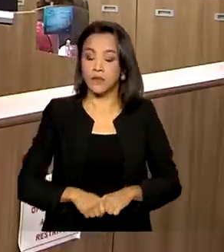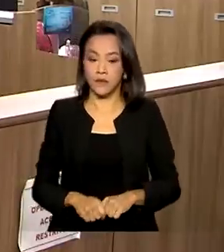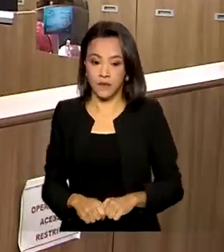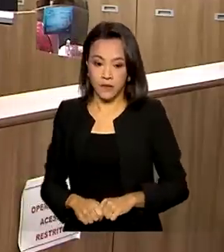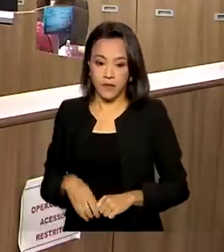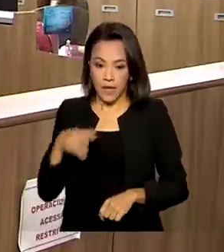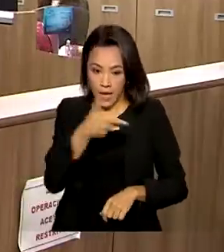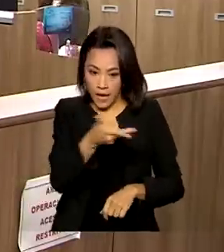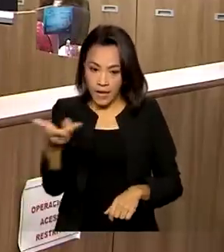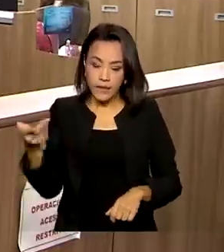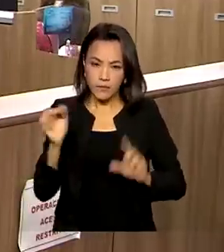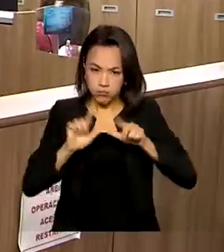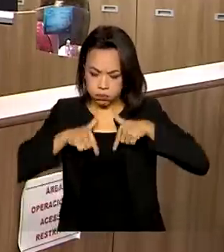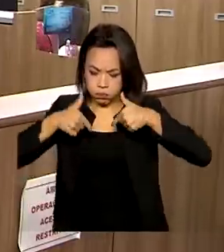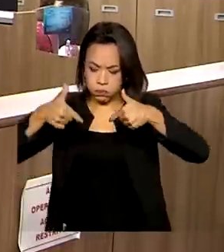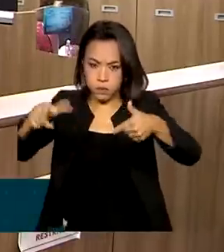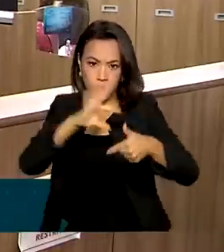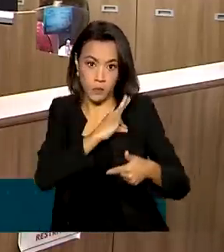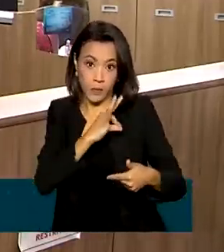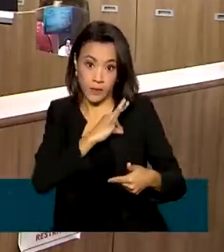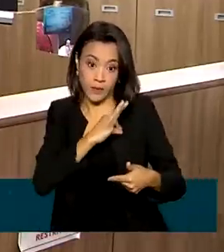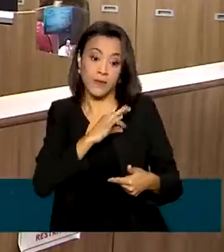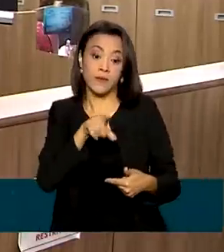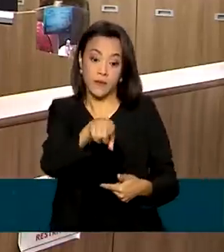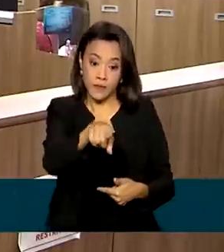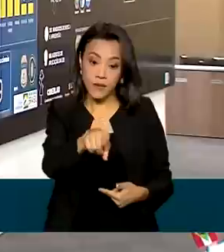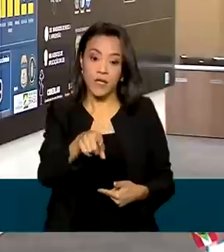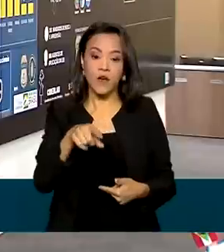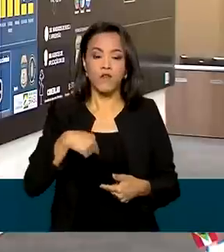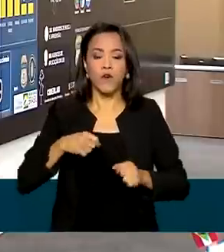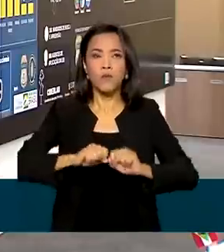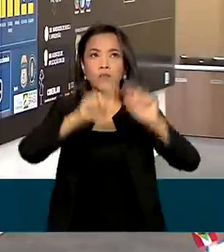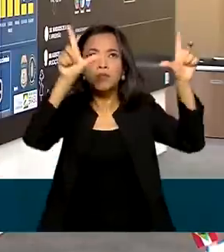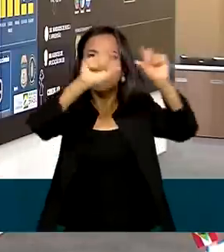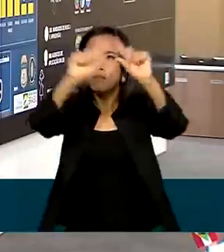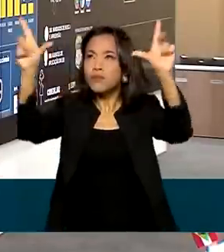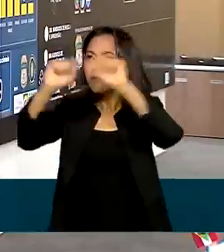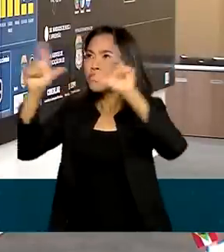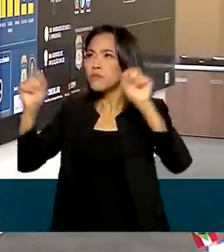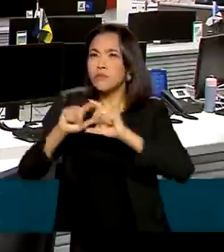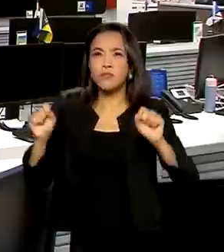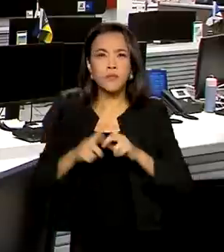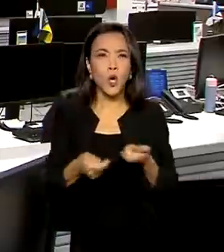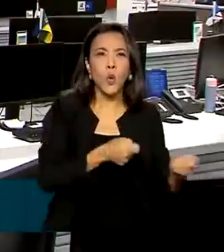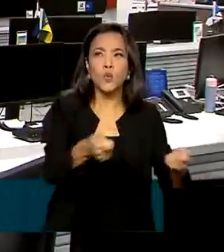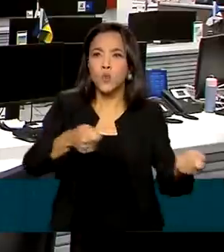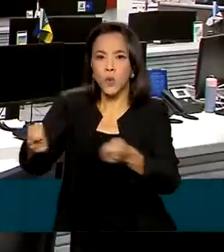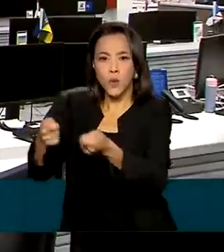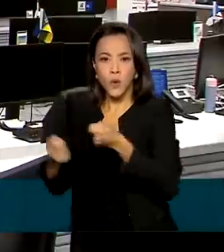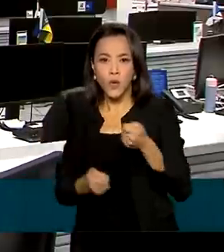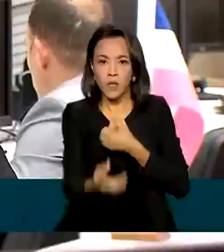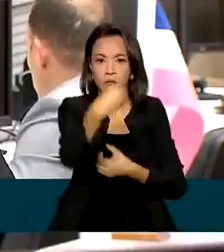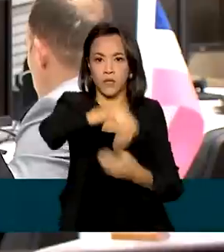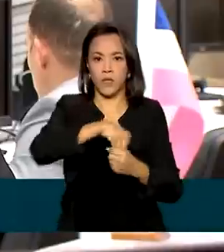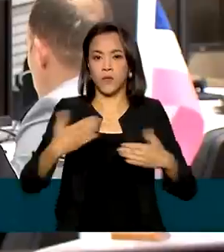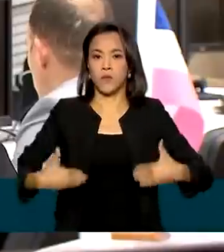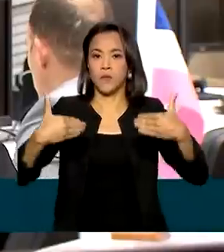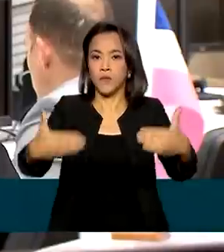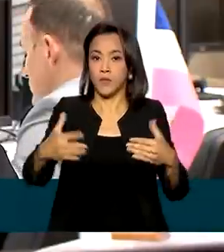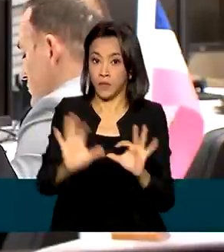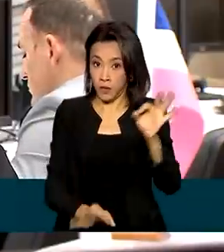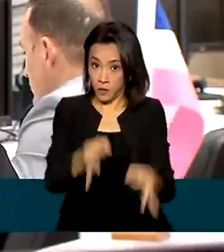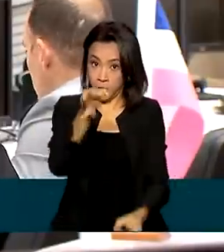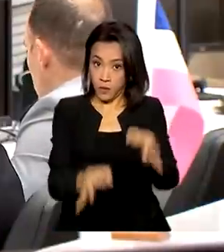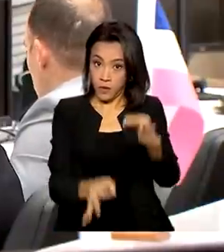A Operação Luz na Infância foi acompanhada diretamente do Centro Integrado de Comando e Controle do Ministério da Justiça e